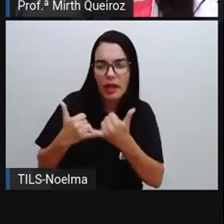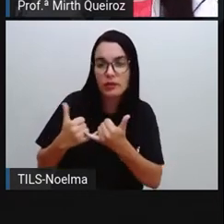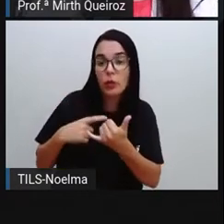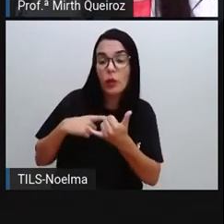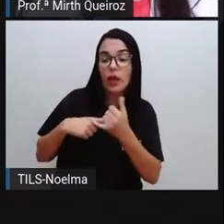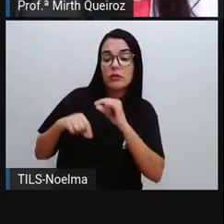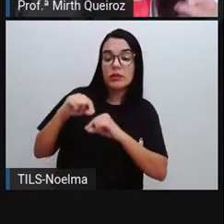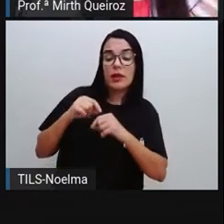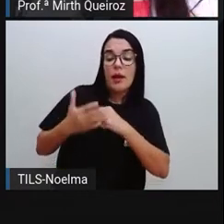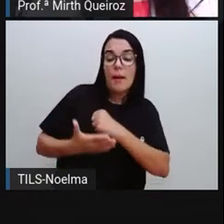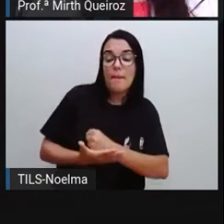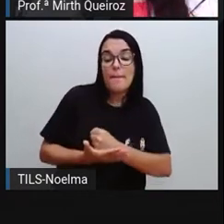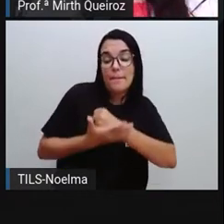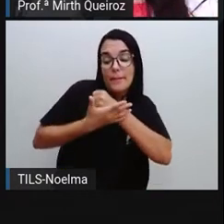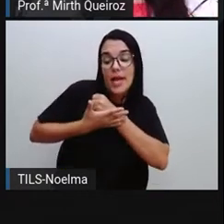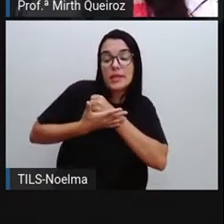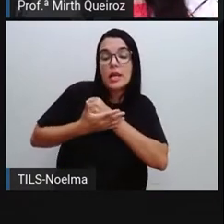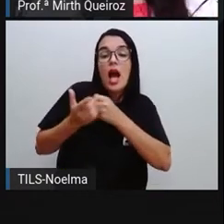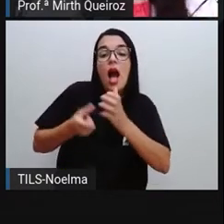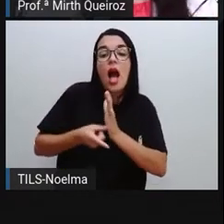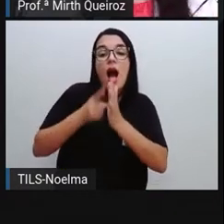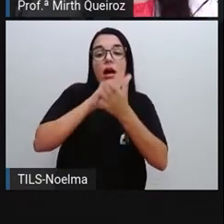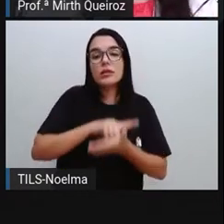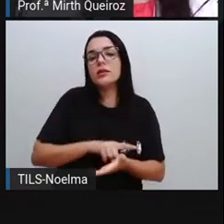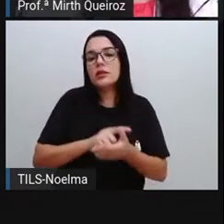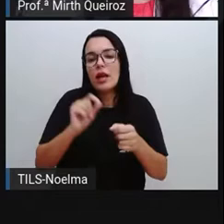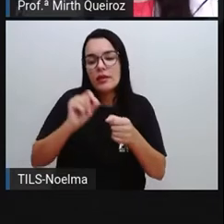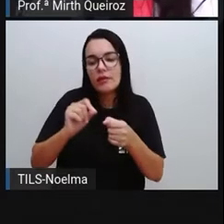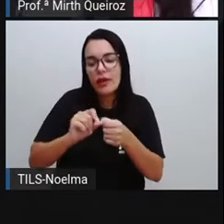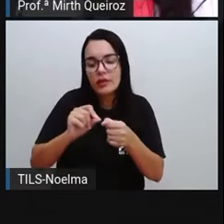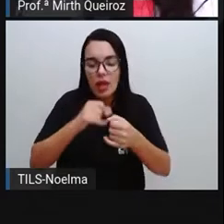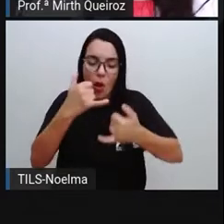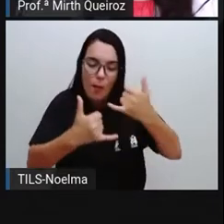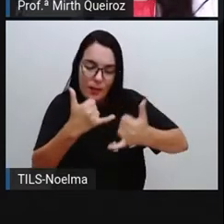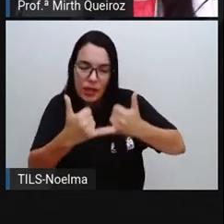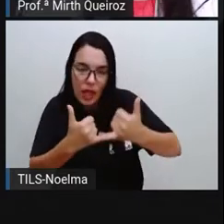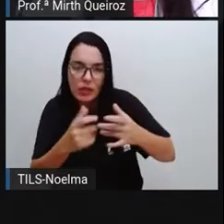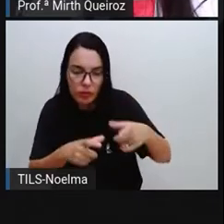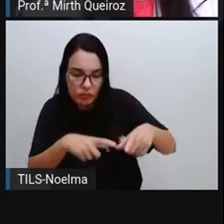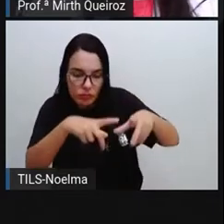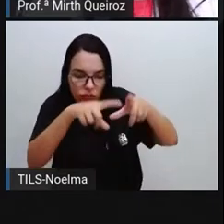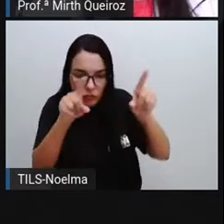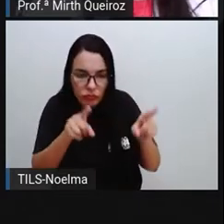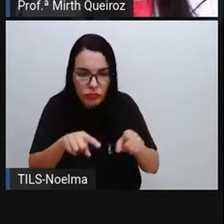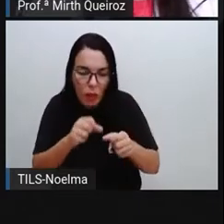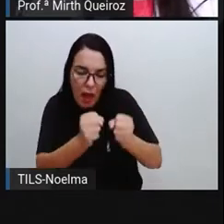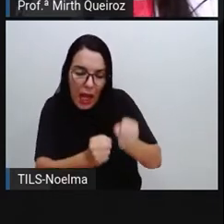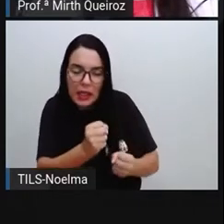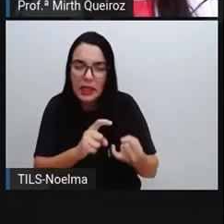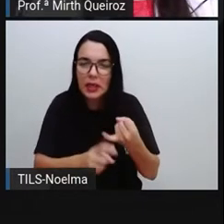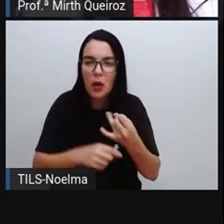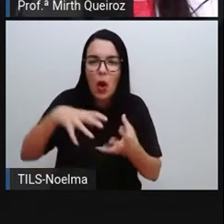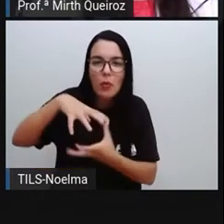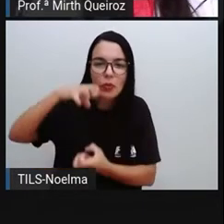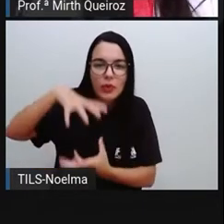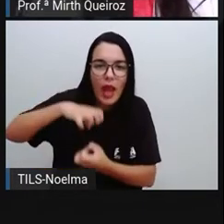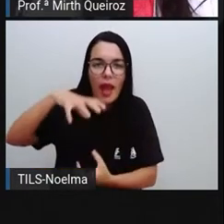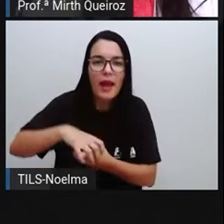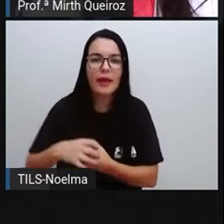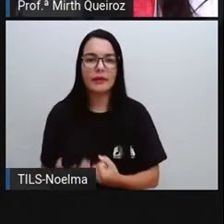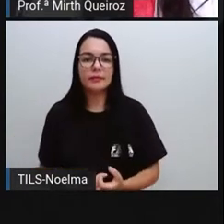-prima ou várias matérias-primas aí que foram utilizadas para produzir aquele bem que você tem.